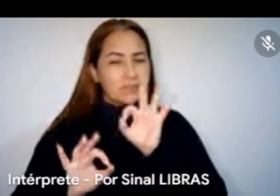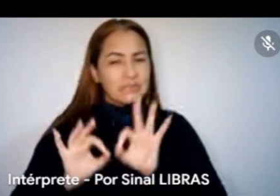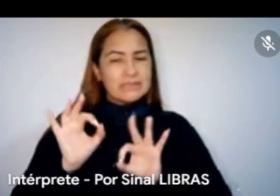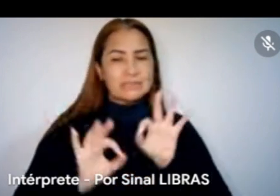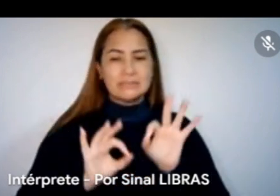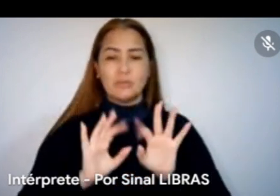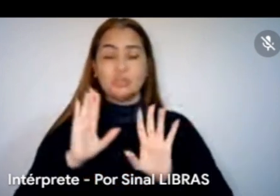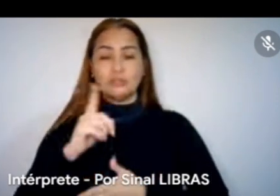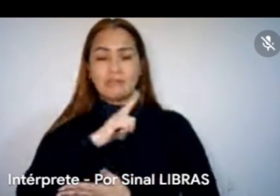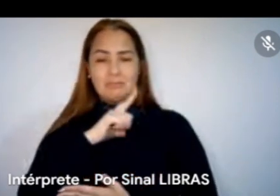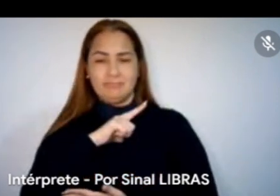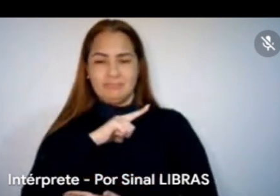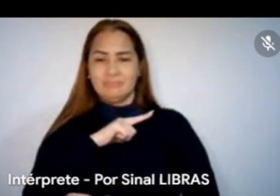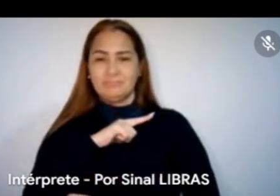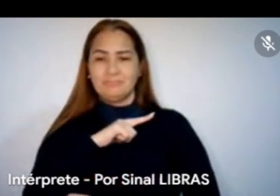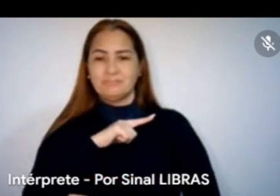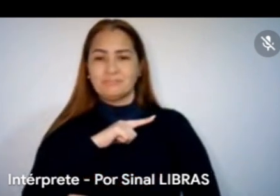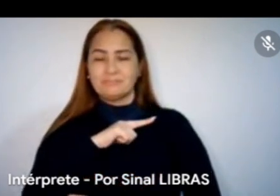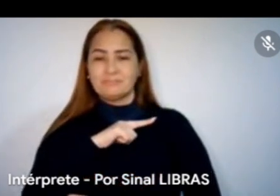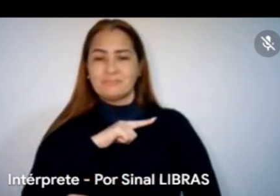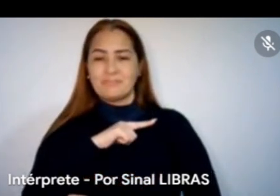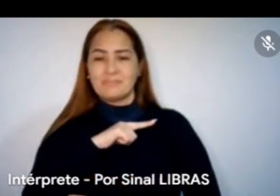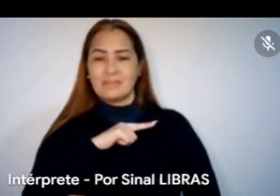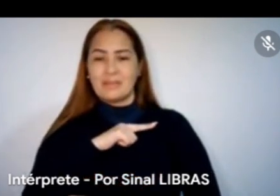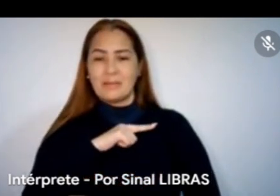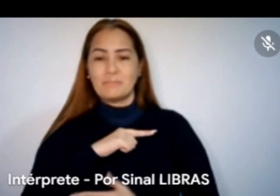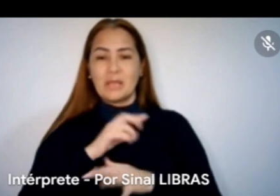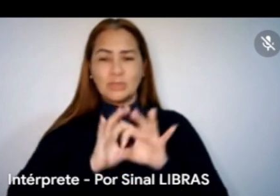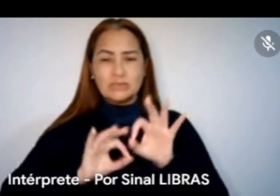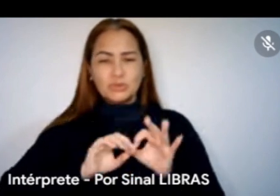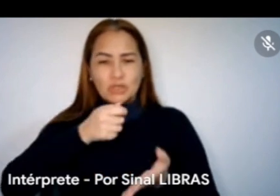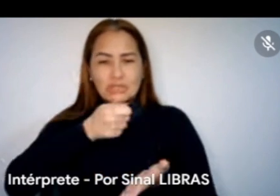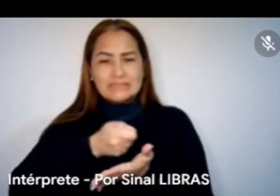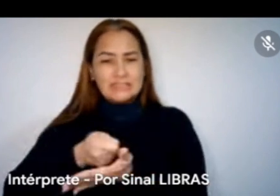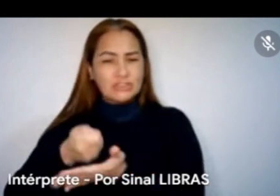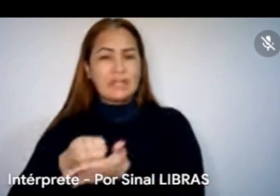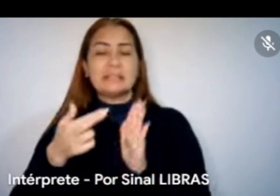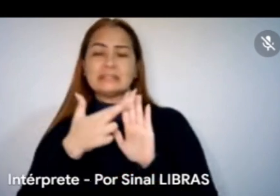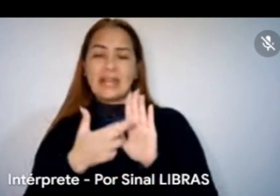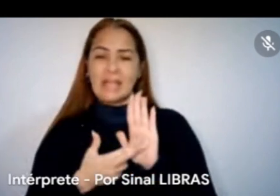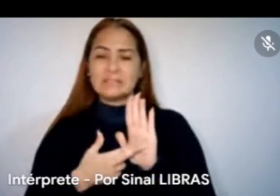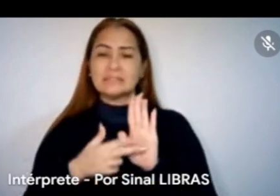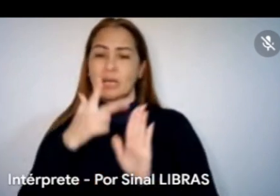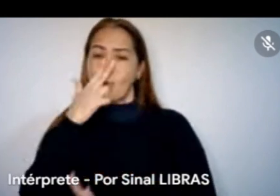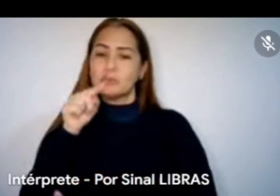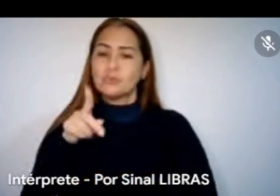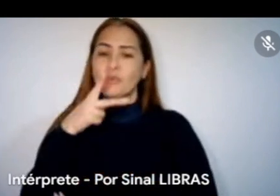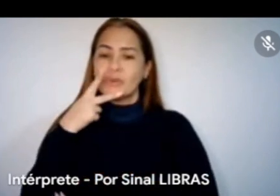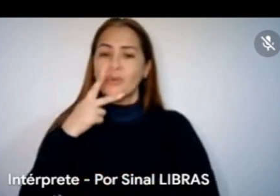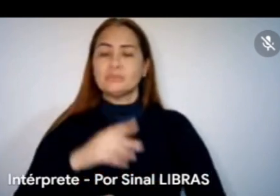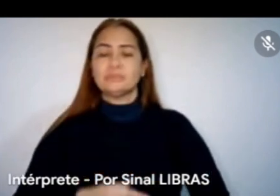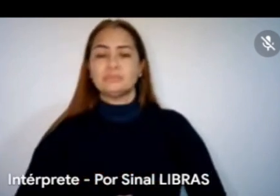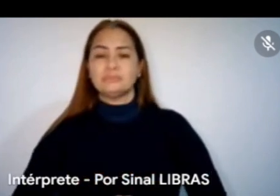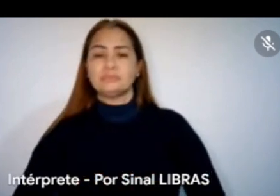com essas exigências, ou regras, ou condições, como você trouxe, já diretamente no edital,